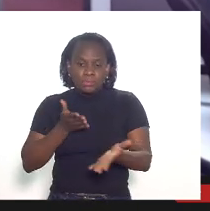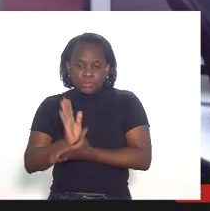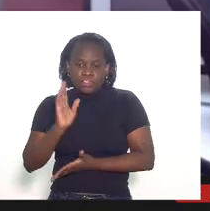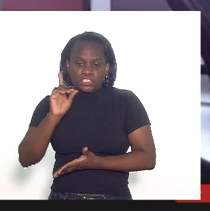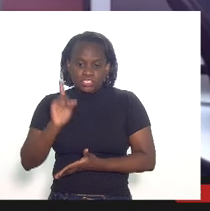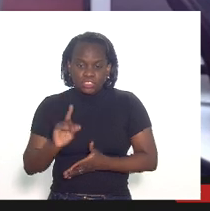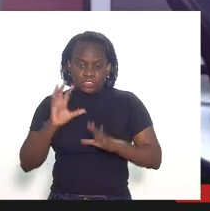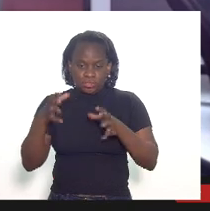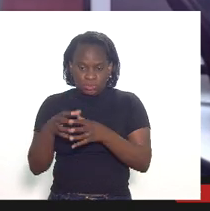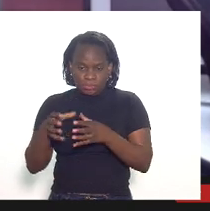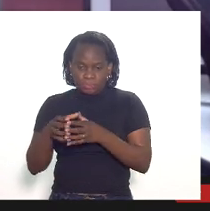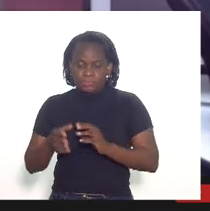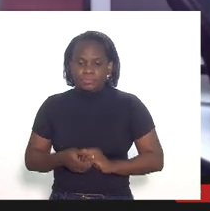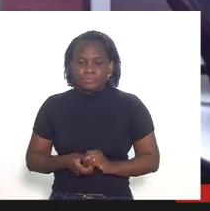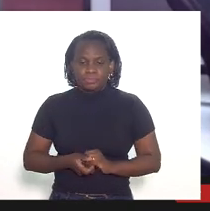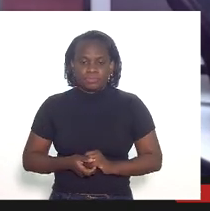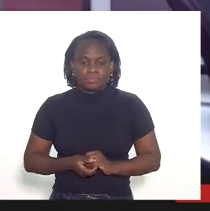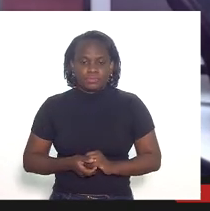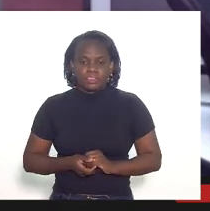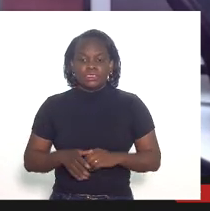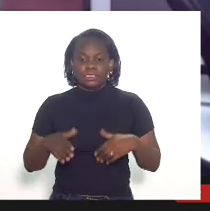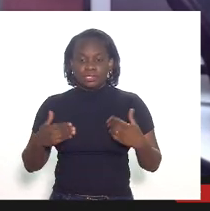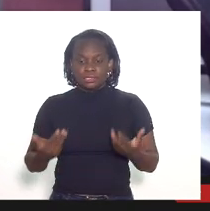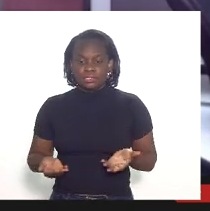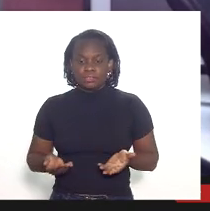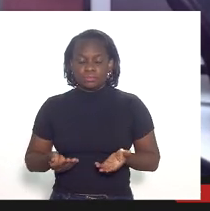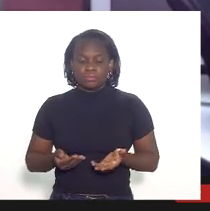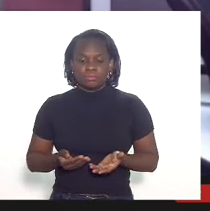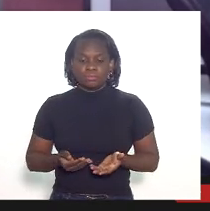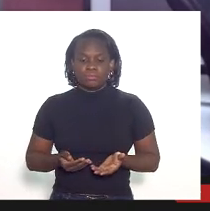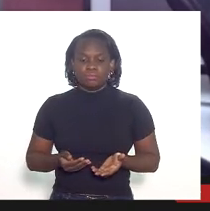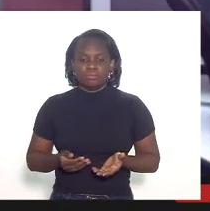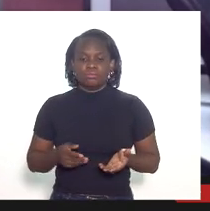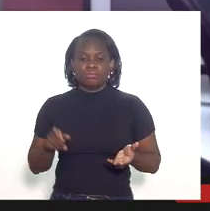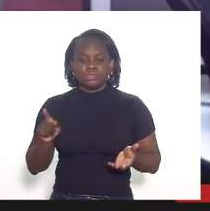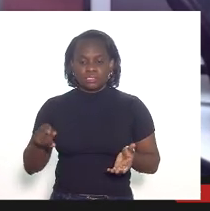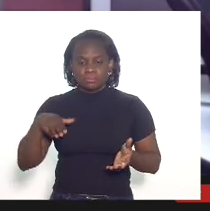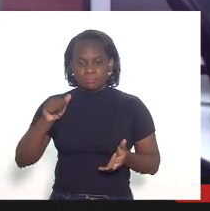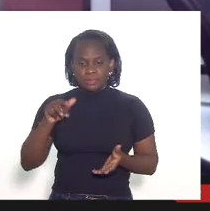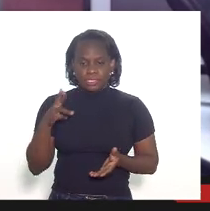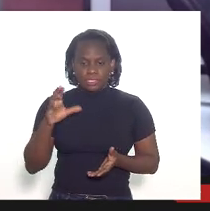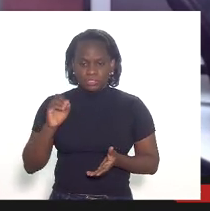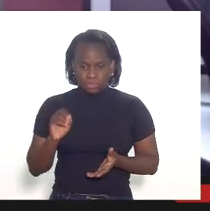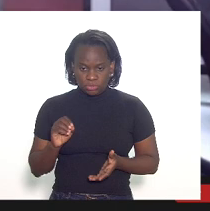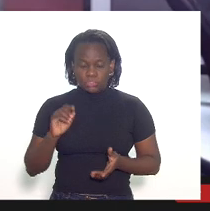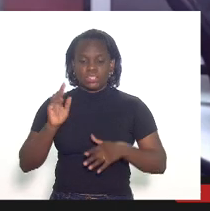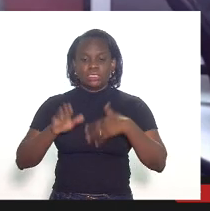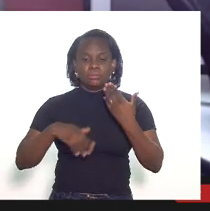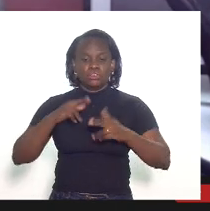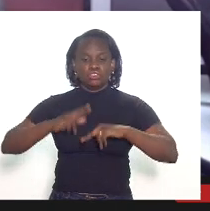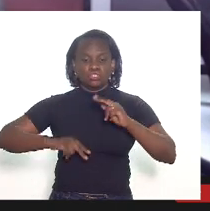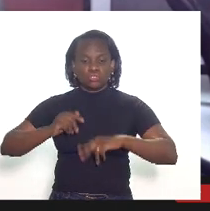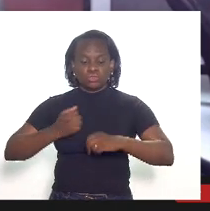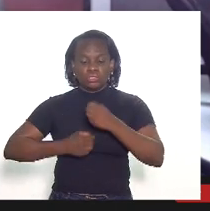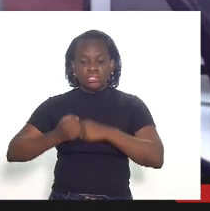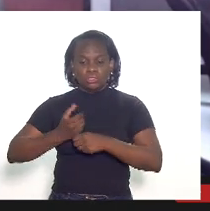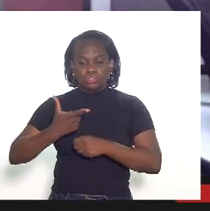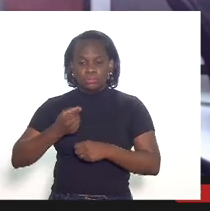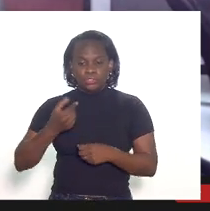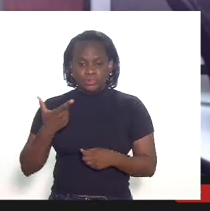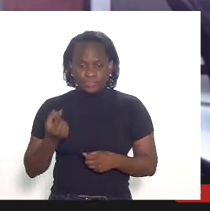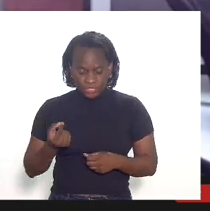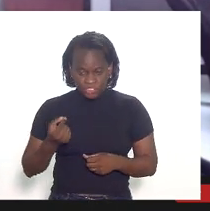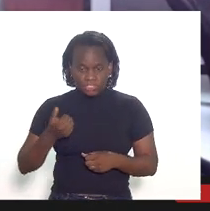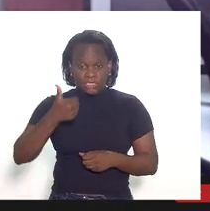diretoria colegiada então isso foi em março e aí em junho de 2020 17